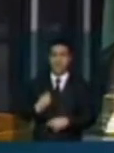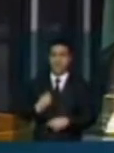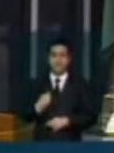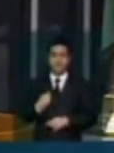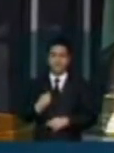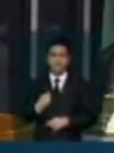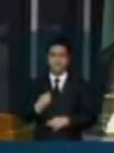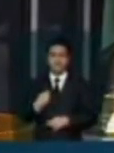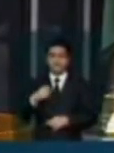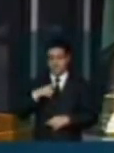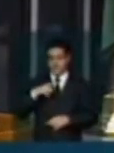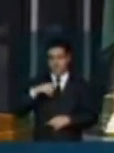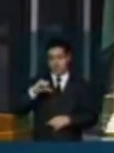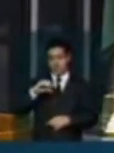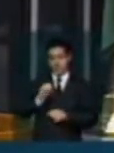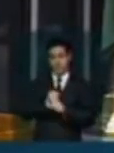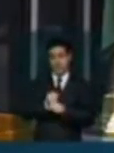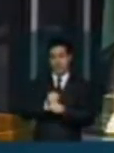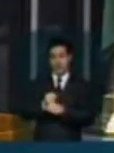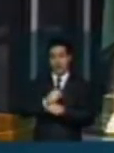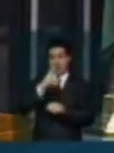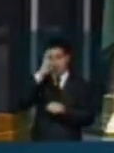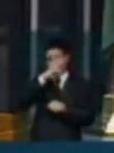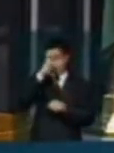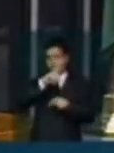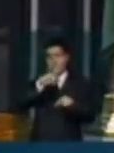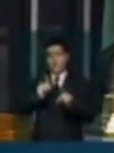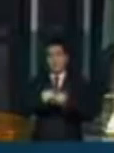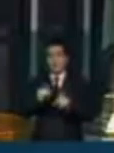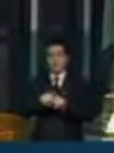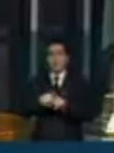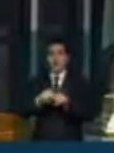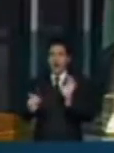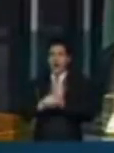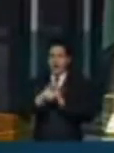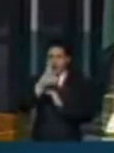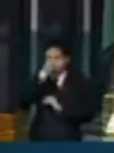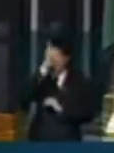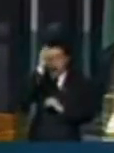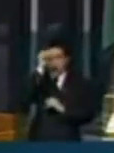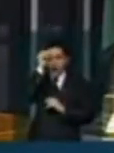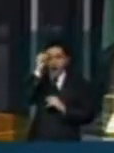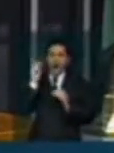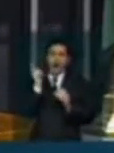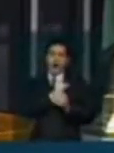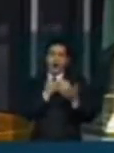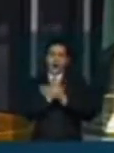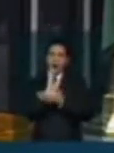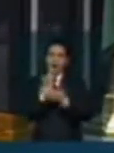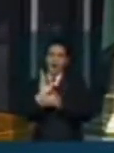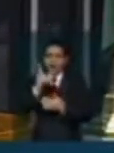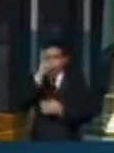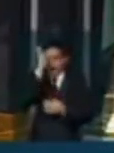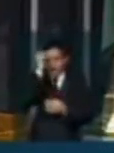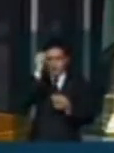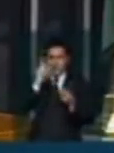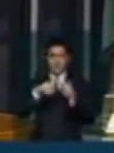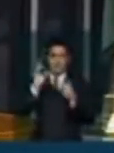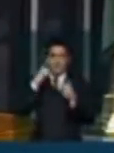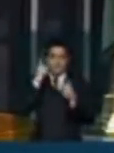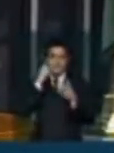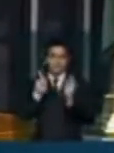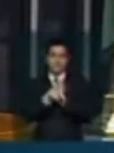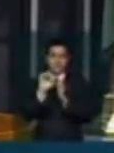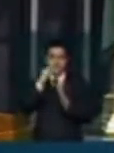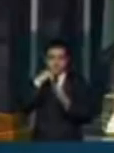de ter 90 anos de história, a também eleger os seus prefeitos, as suas prefeitas, os seus deputados, os seus